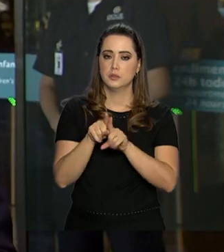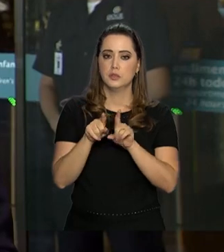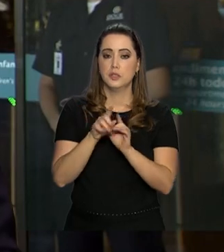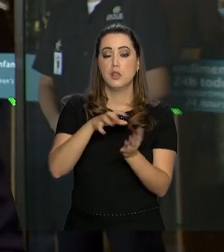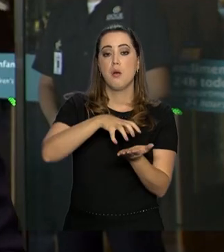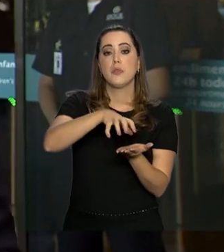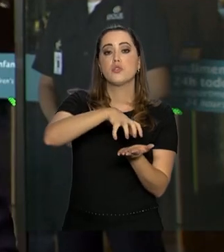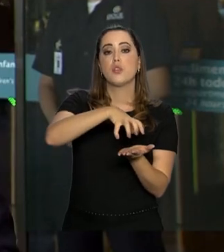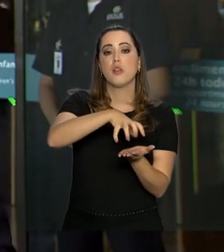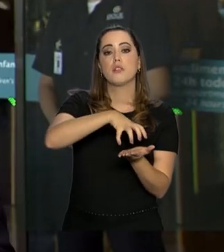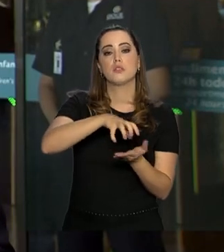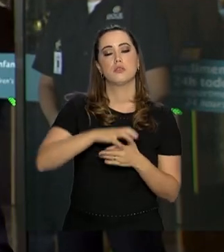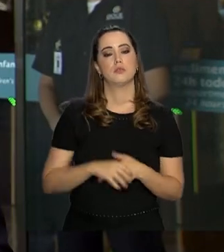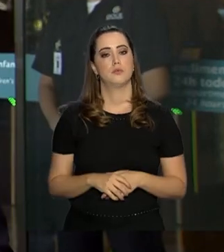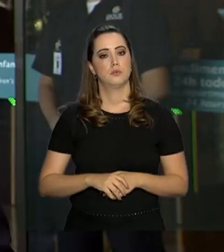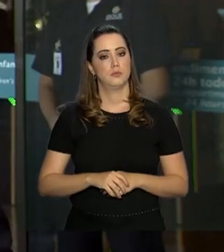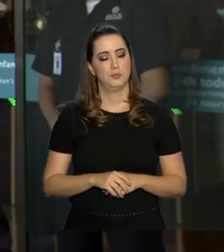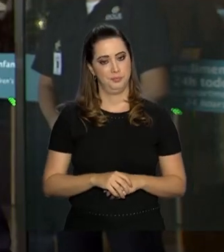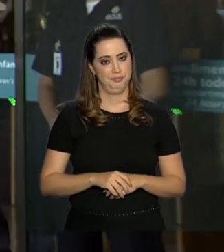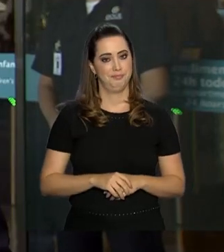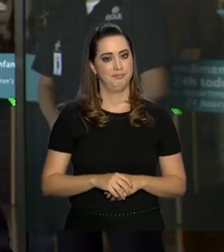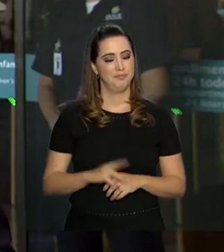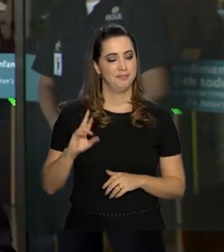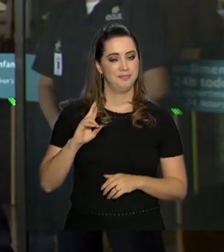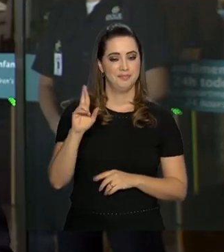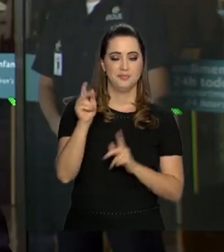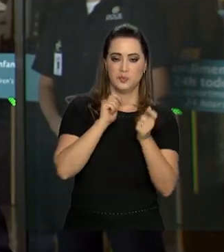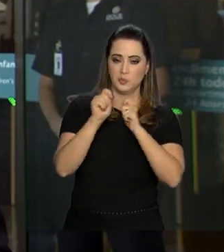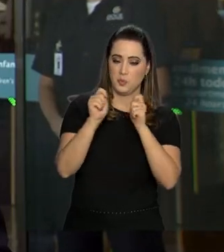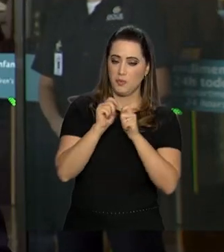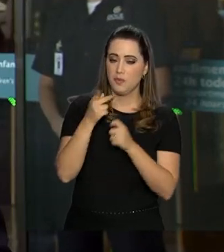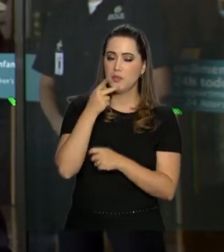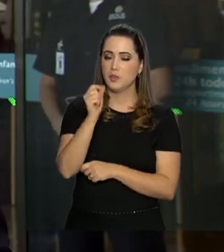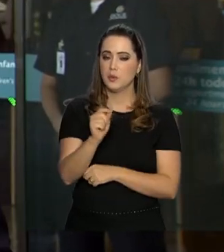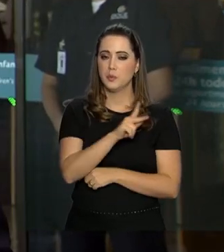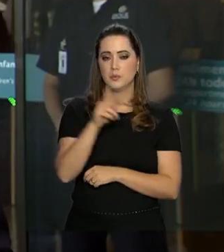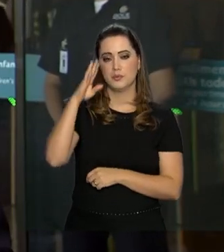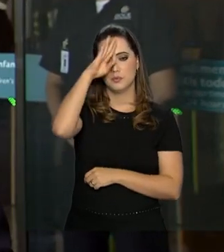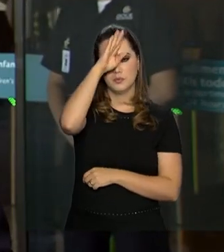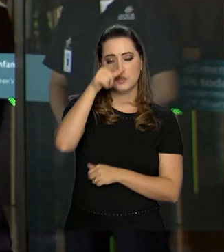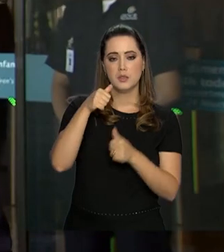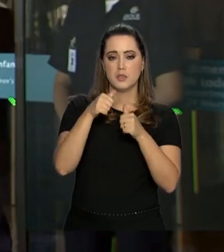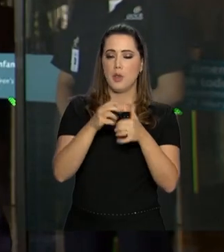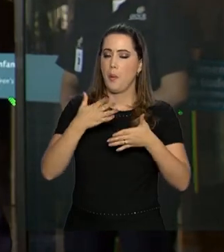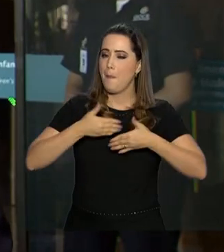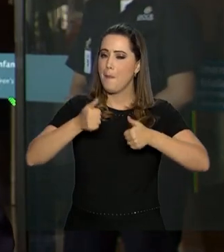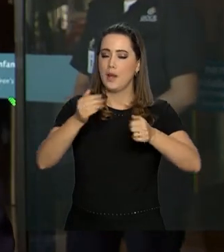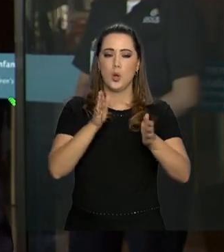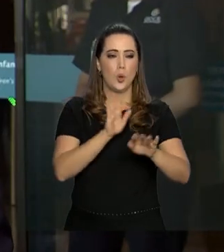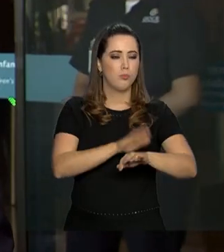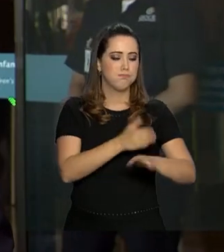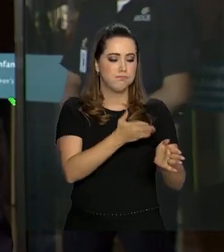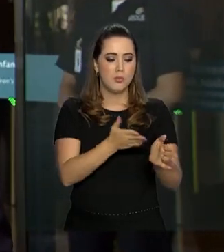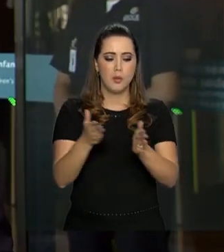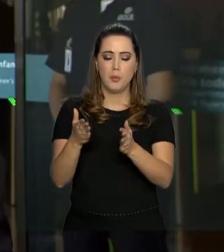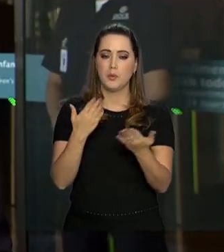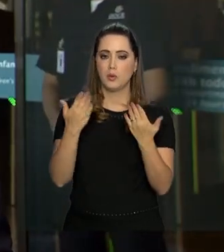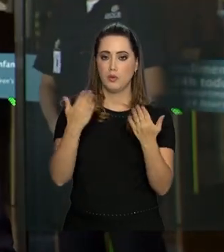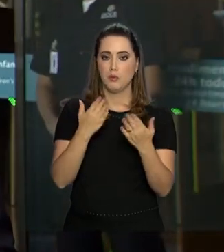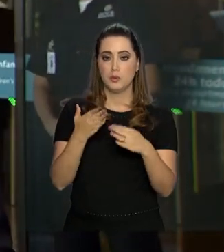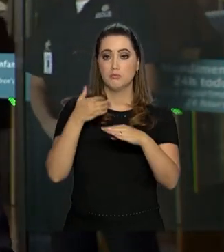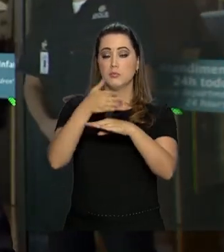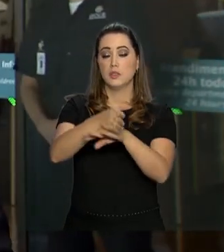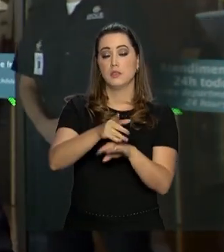gelatina. Segundo o porta-voz da presidência da República, Jair Bolsonaro encontra-se em seu melhor momento, desde que foi